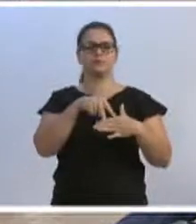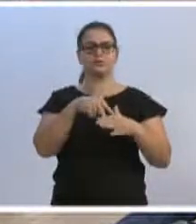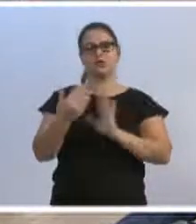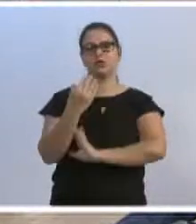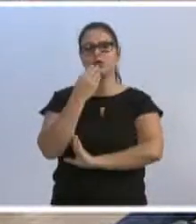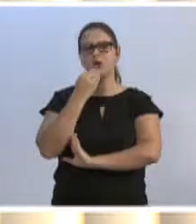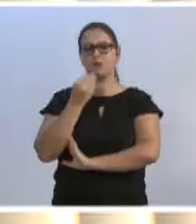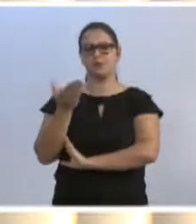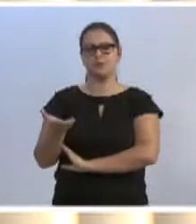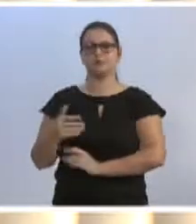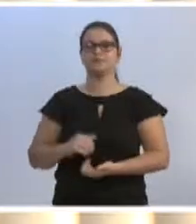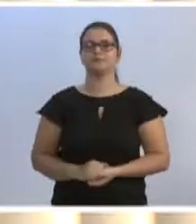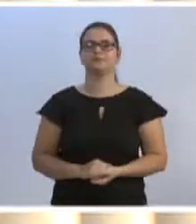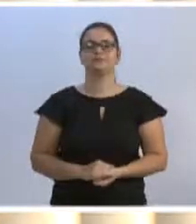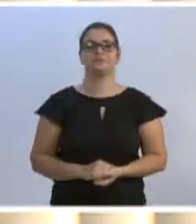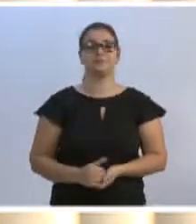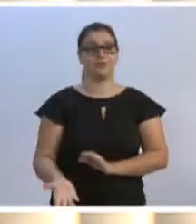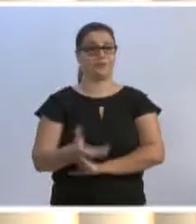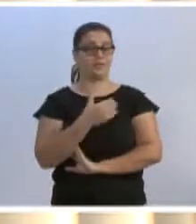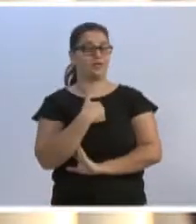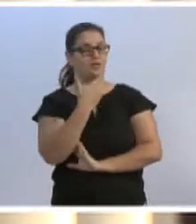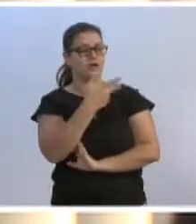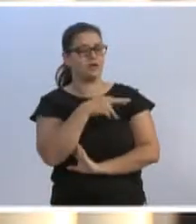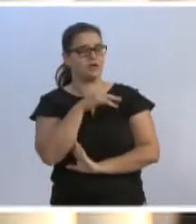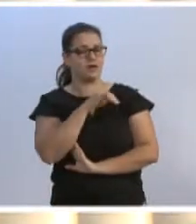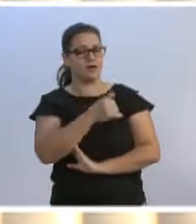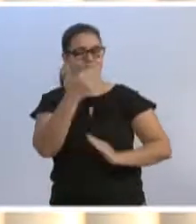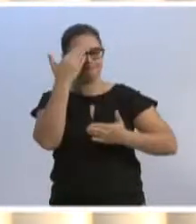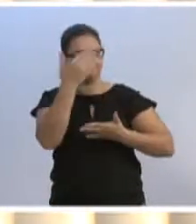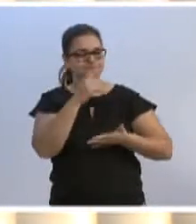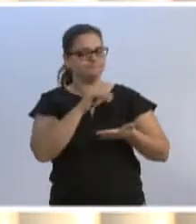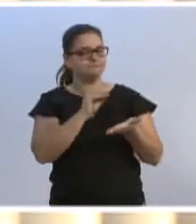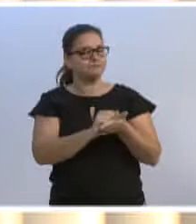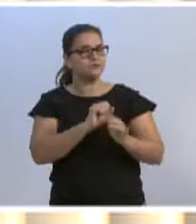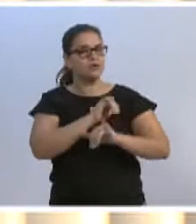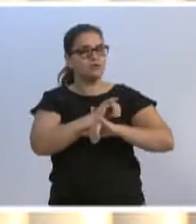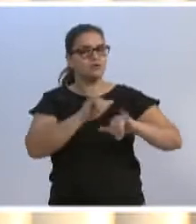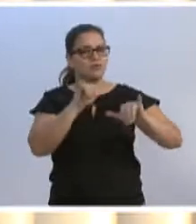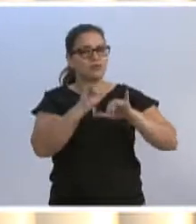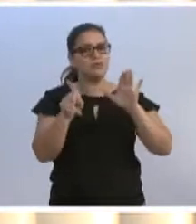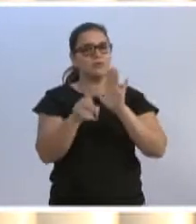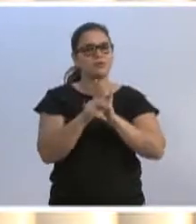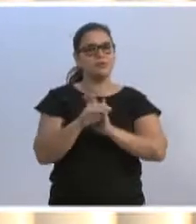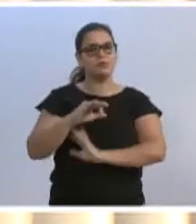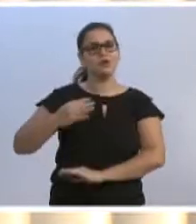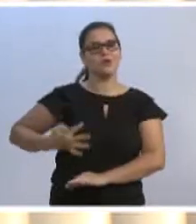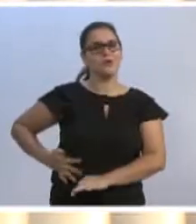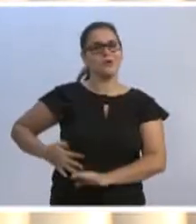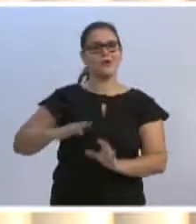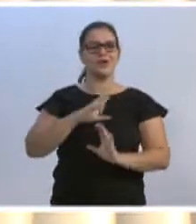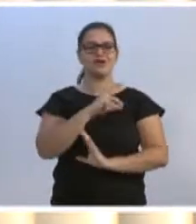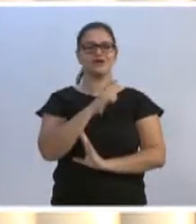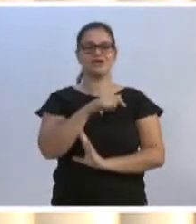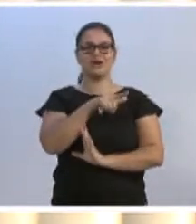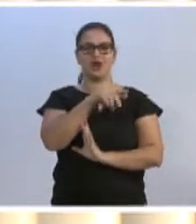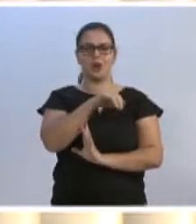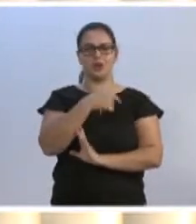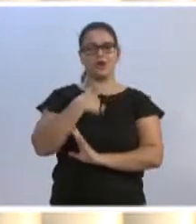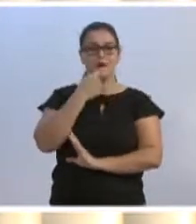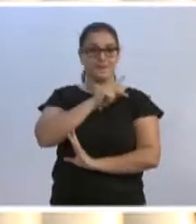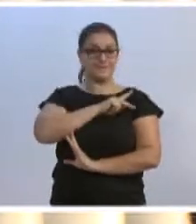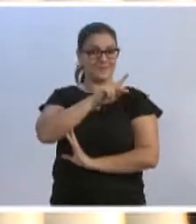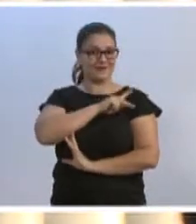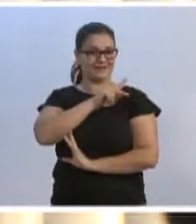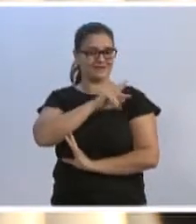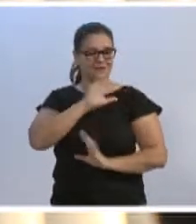Cunha. Bem, vereador Ricardo Alba, só agradecer o registro da divulgação aqui, do evento da equipe Sherlock, que, inclusive, sou presidente